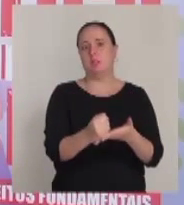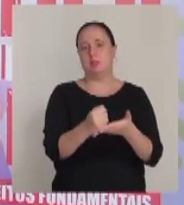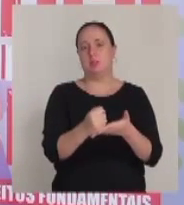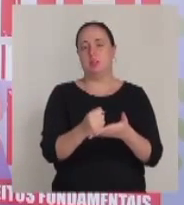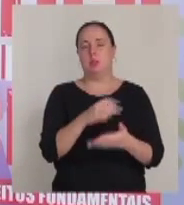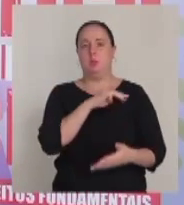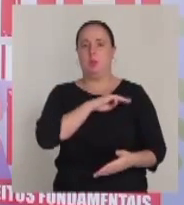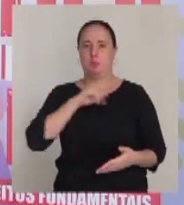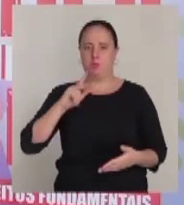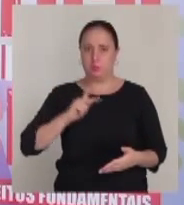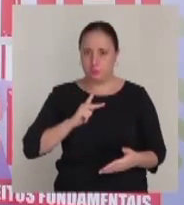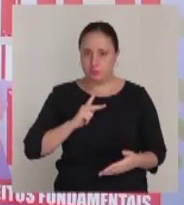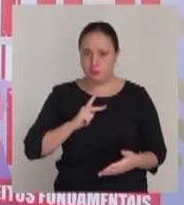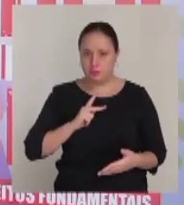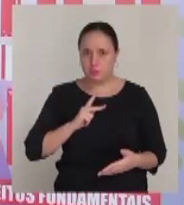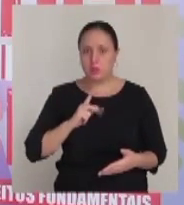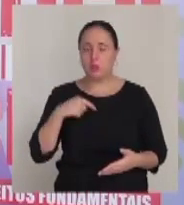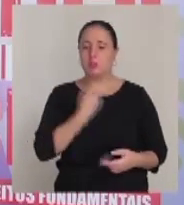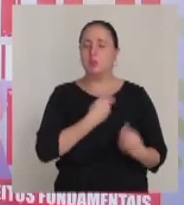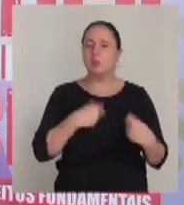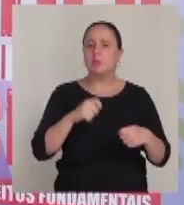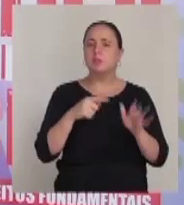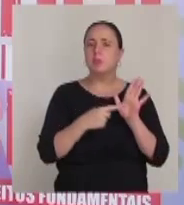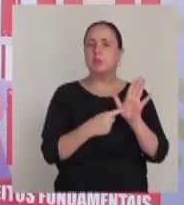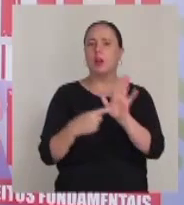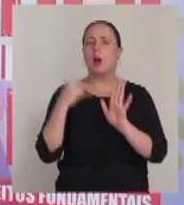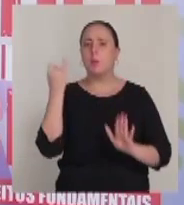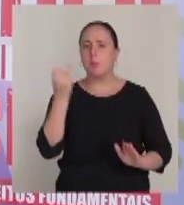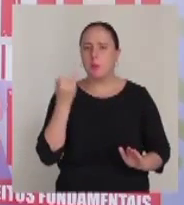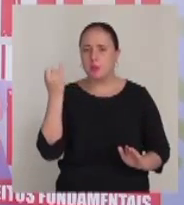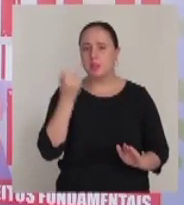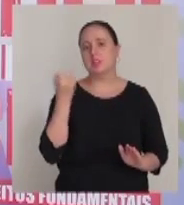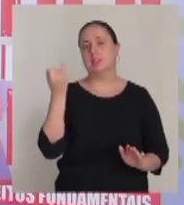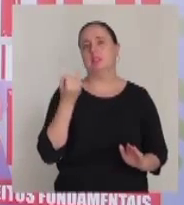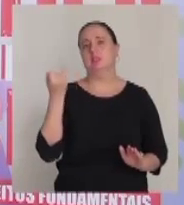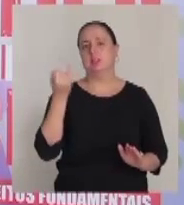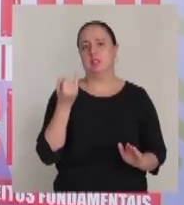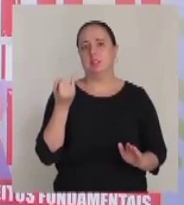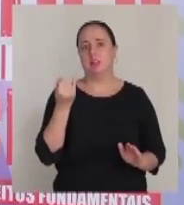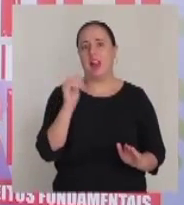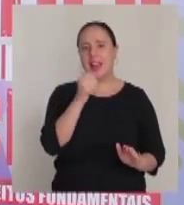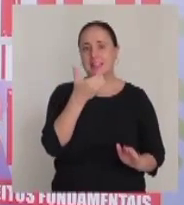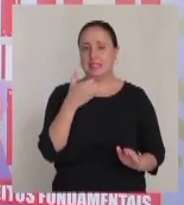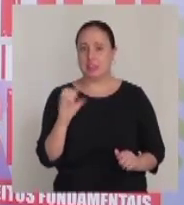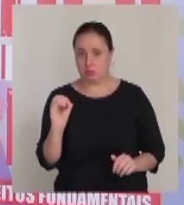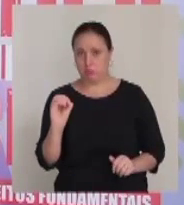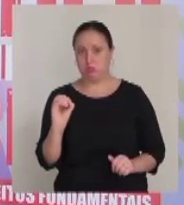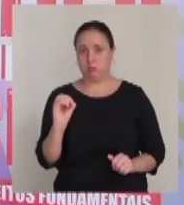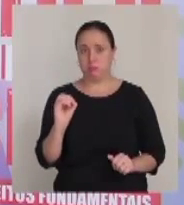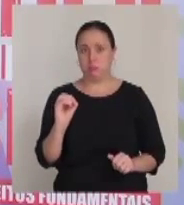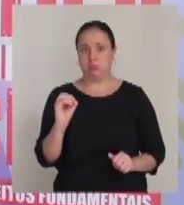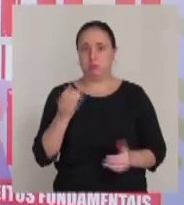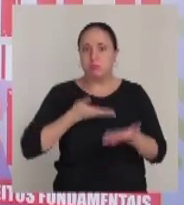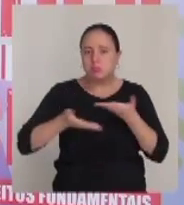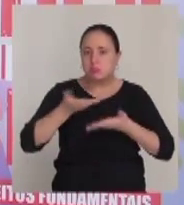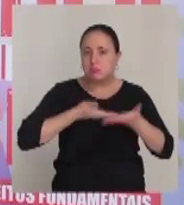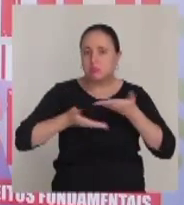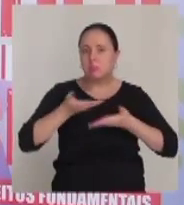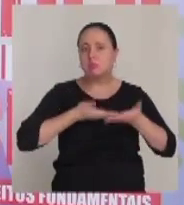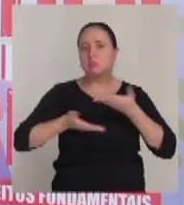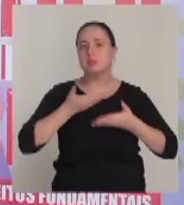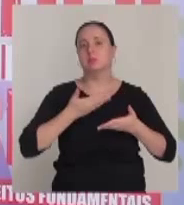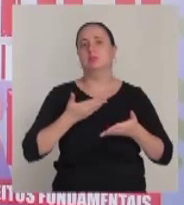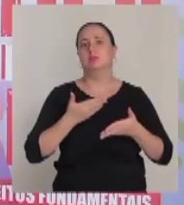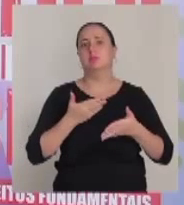iniciativa do Ministério Público. Nós recutamos como da maior importância essa ação articulada